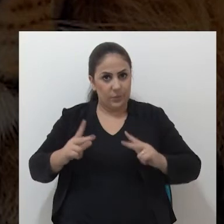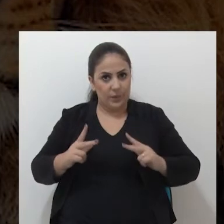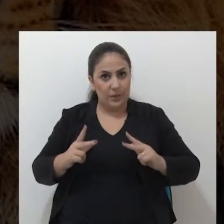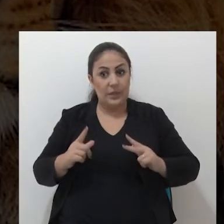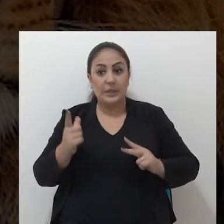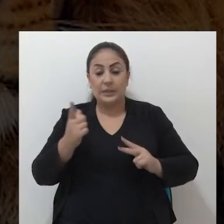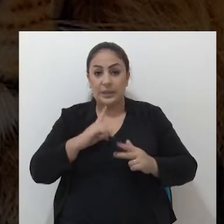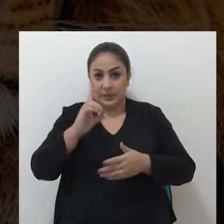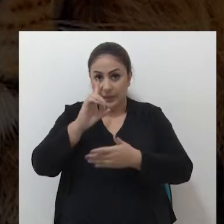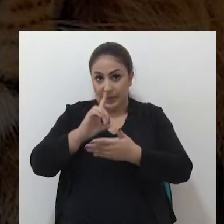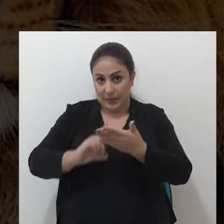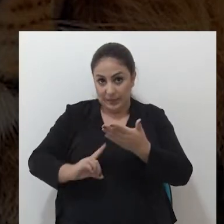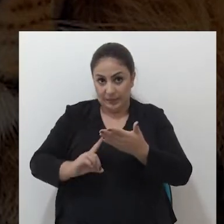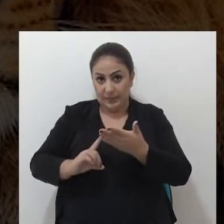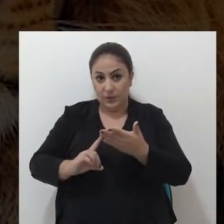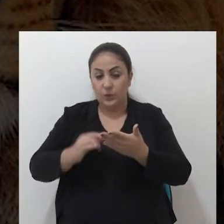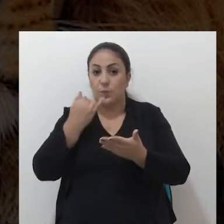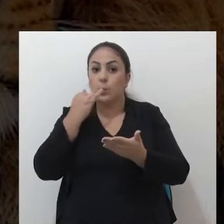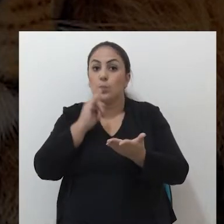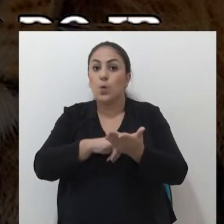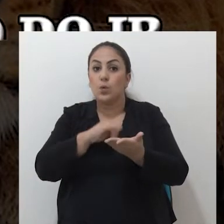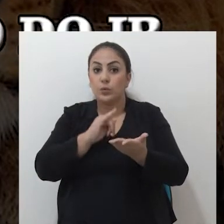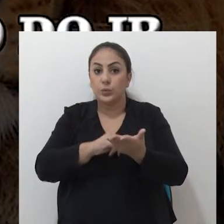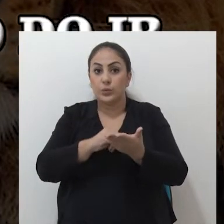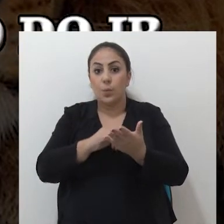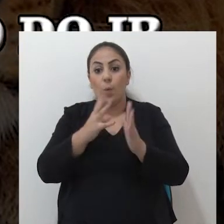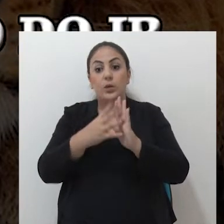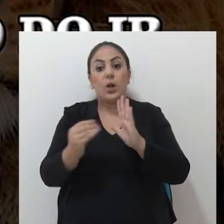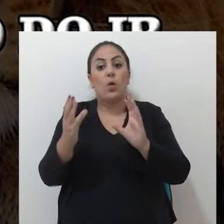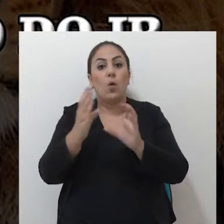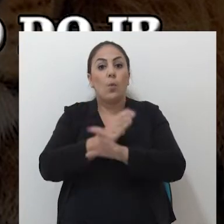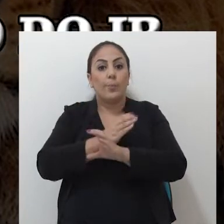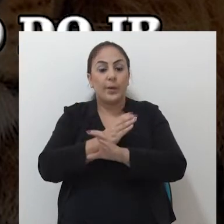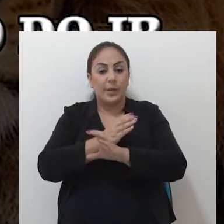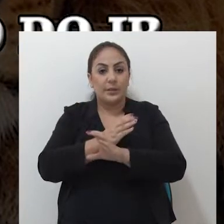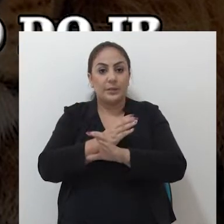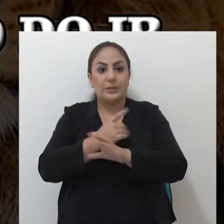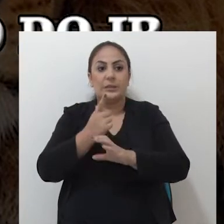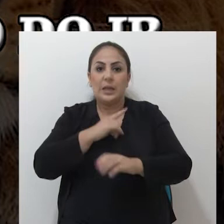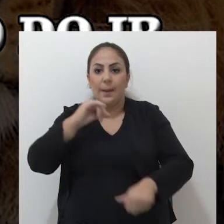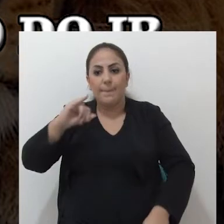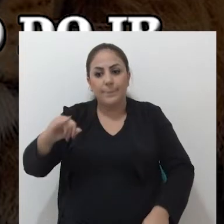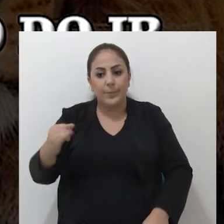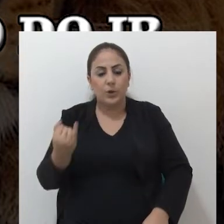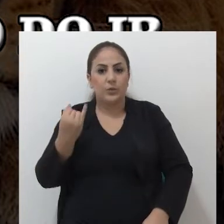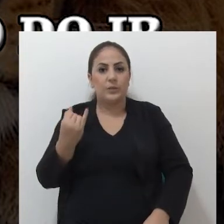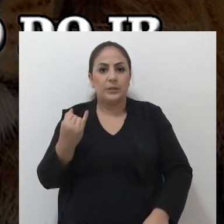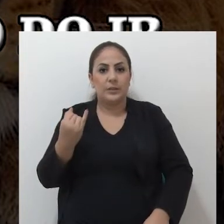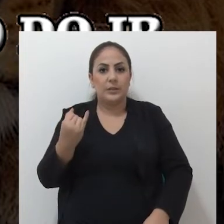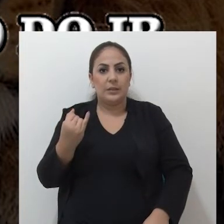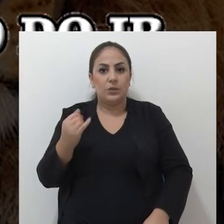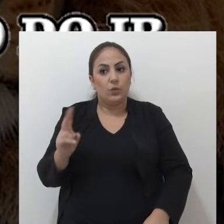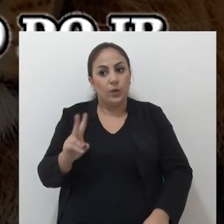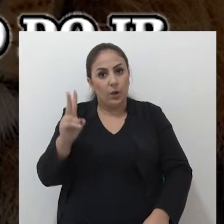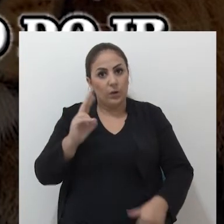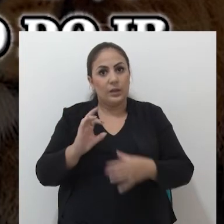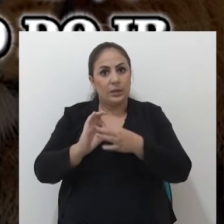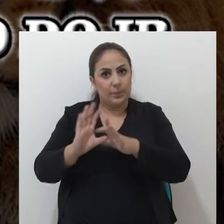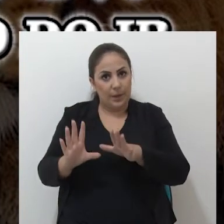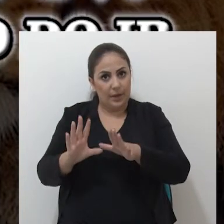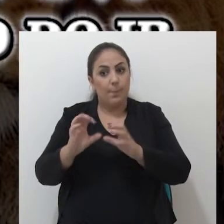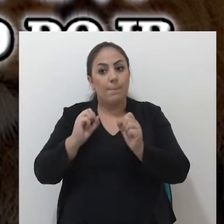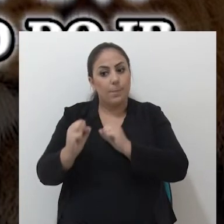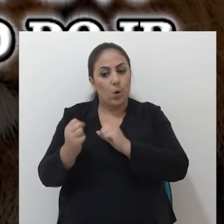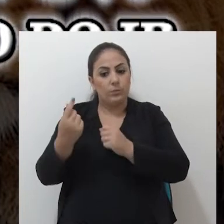físicas que apresentarem declaração de ajuste anual pelo modelo completo, isto é, com aproveitamento das deduções